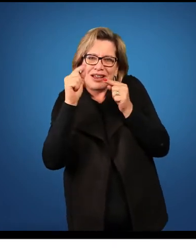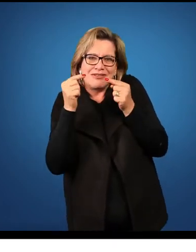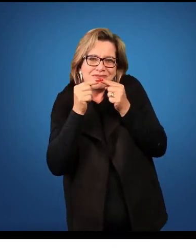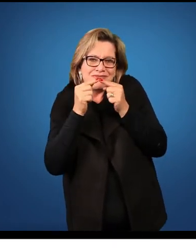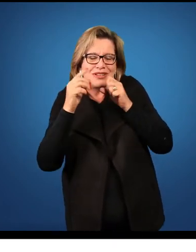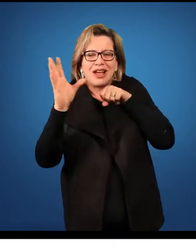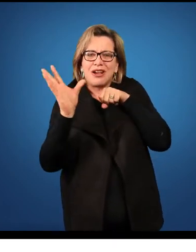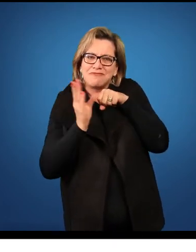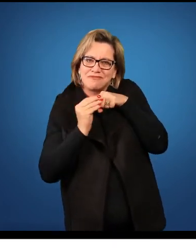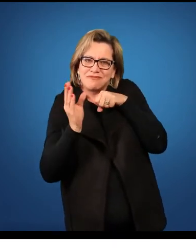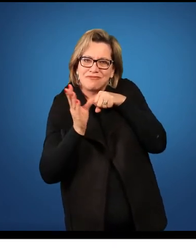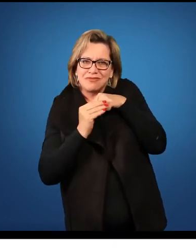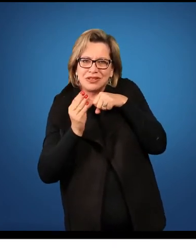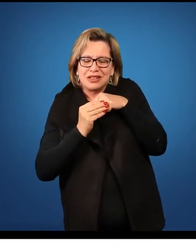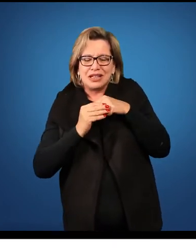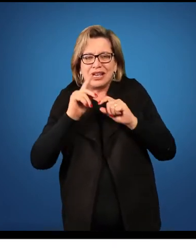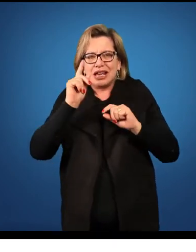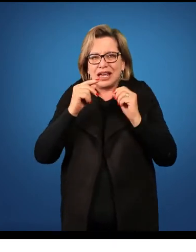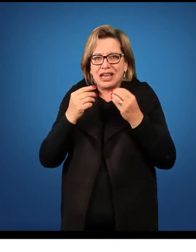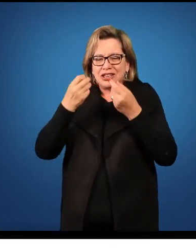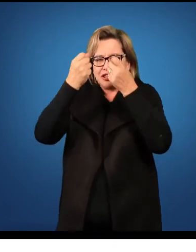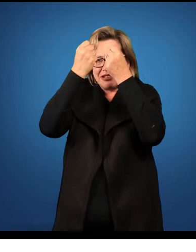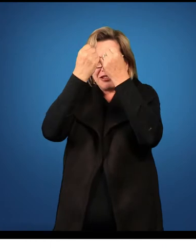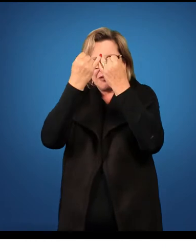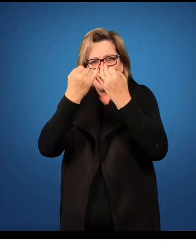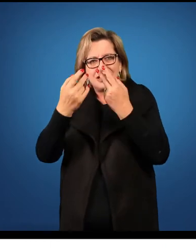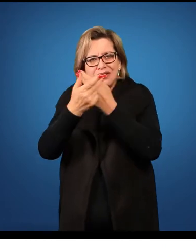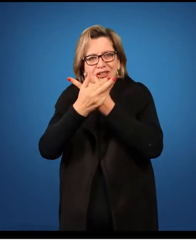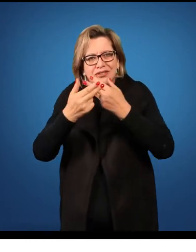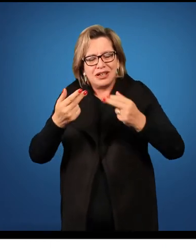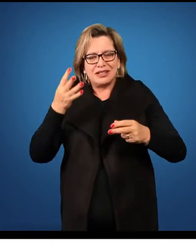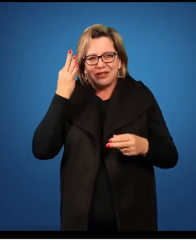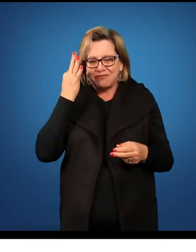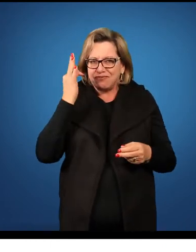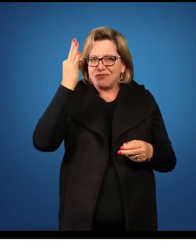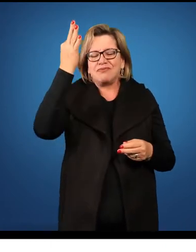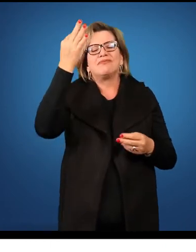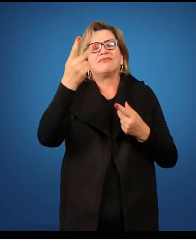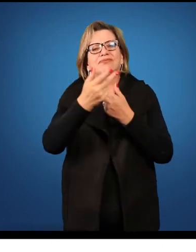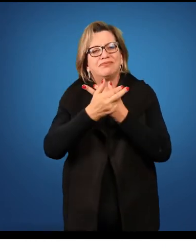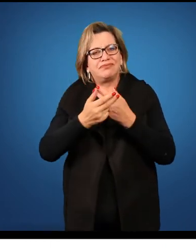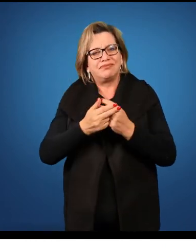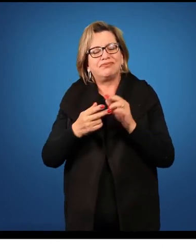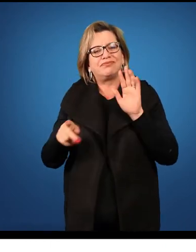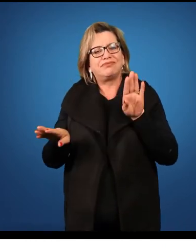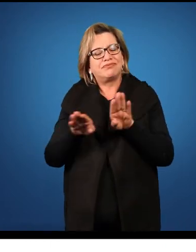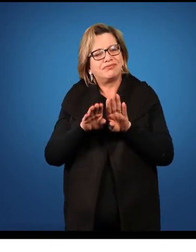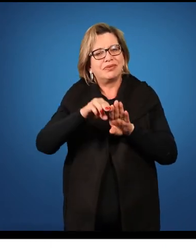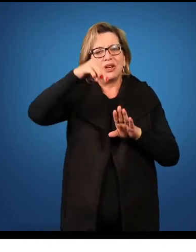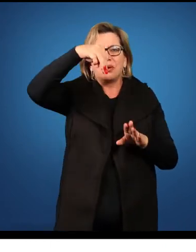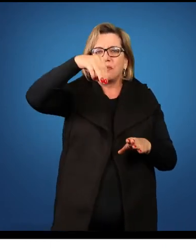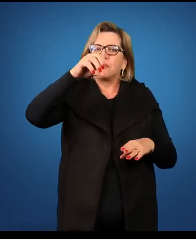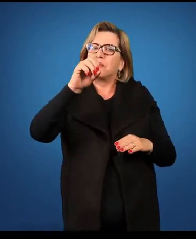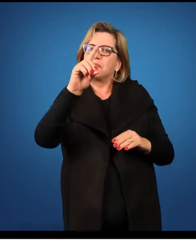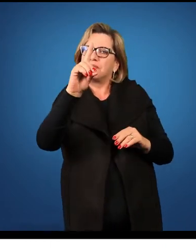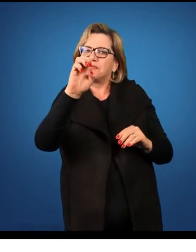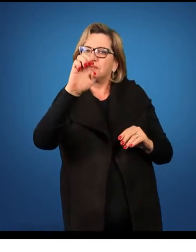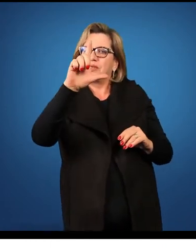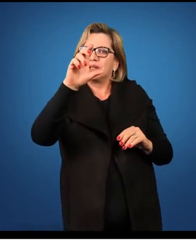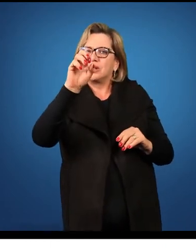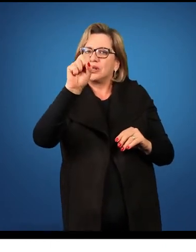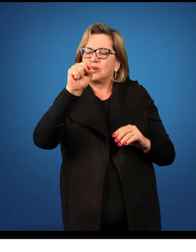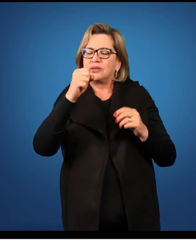nesse caso, a ciência seria um conjunto de descrições, de teorias, de modelos que tendem a explicar a